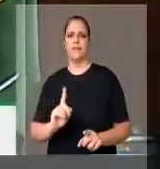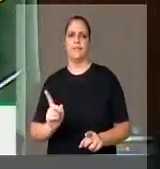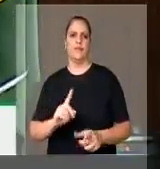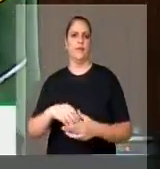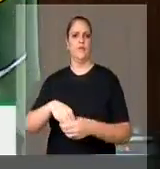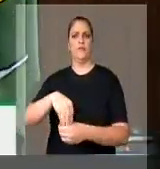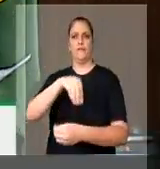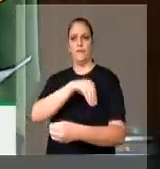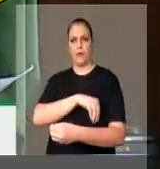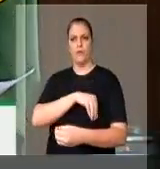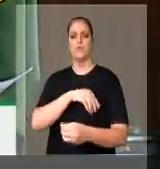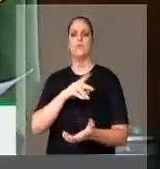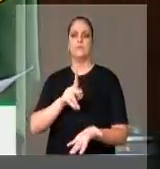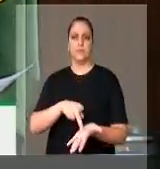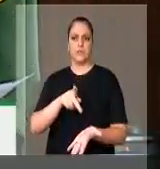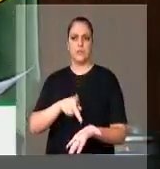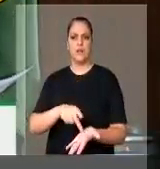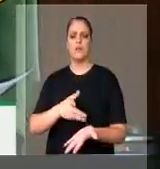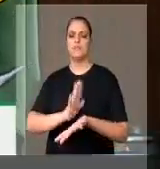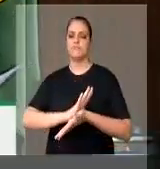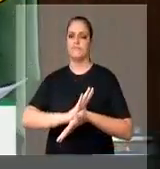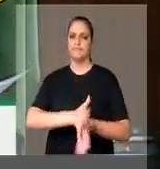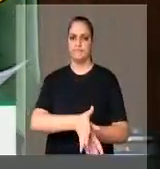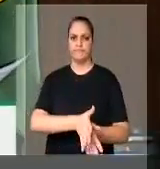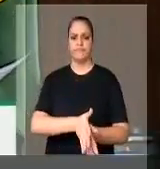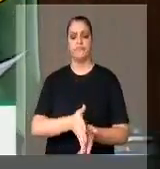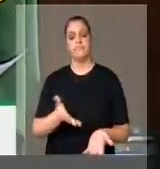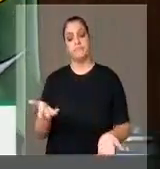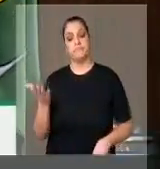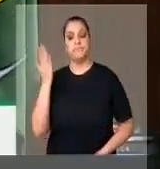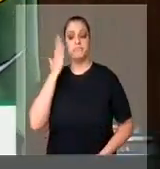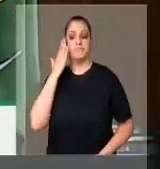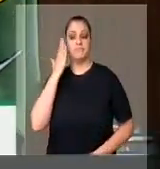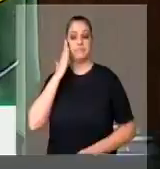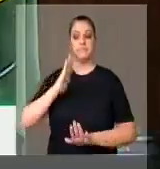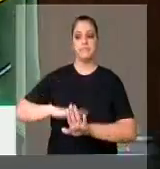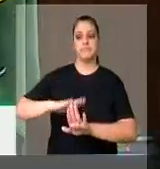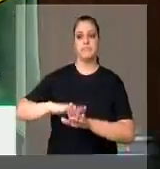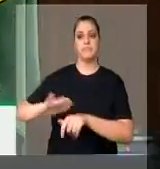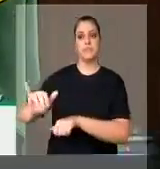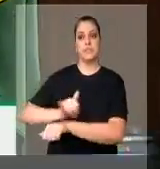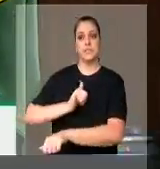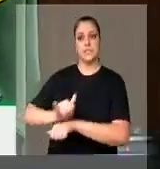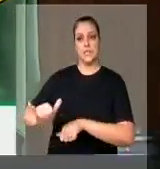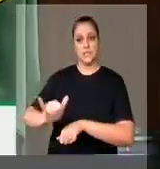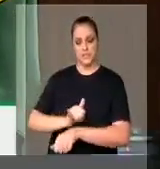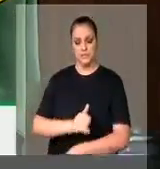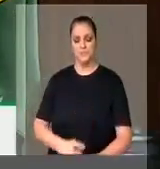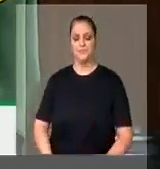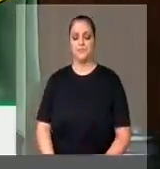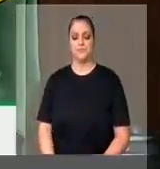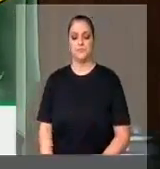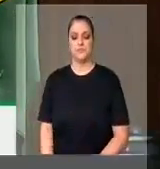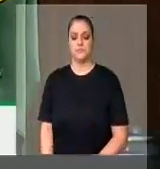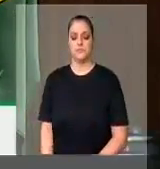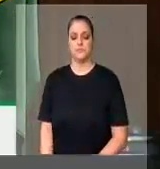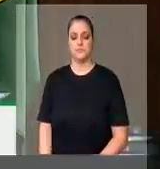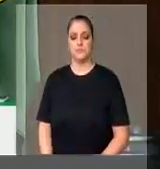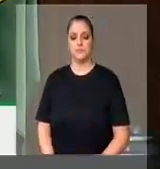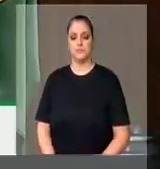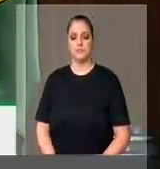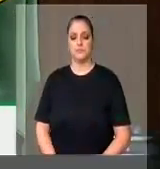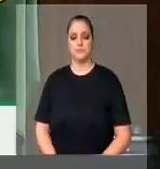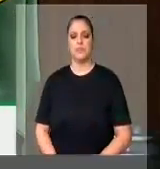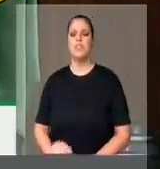e que, na verdade, foram excluídos, certamente, estrategicamente. Segundo, veio o substitutivo do